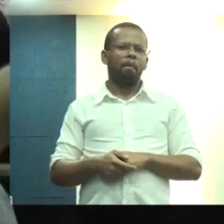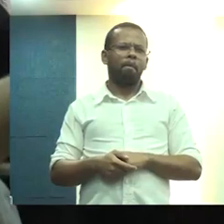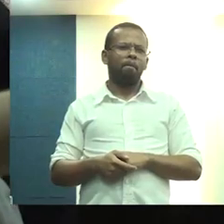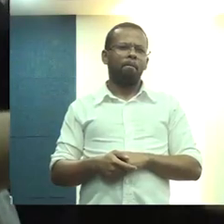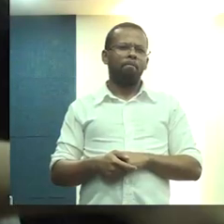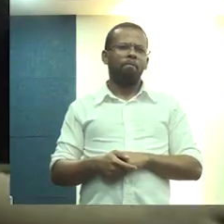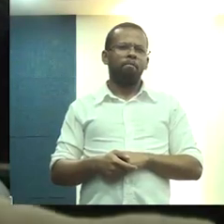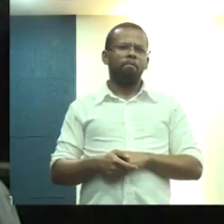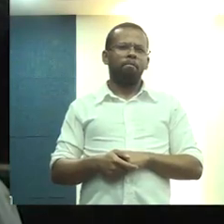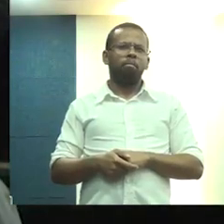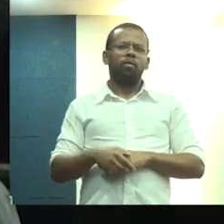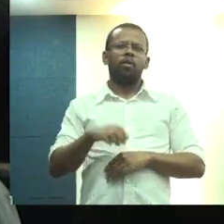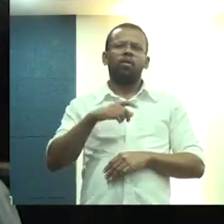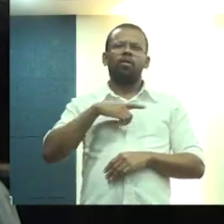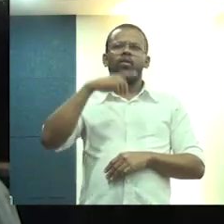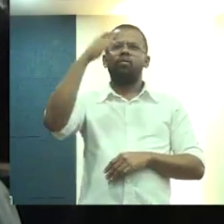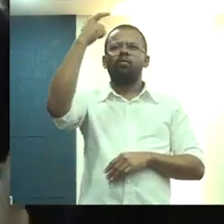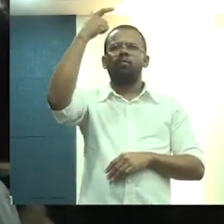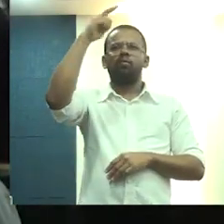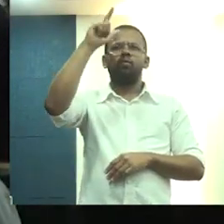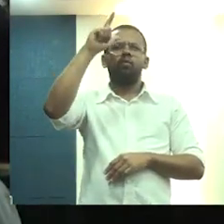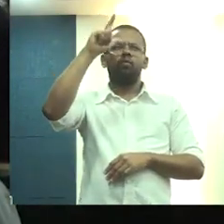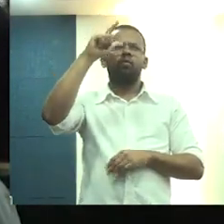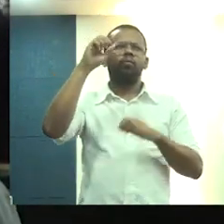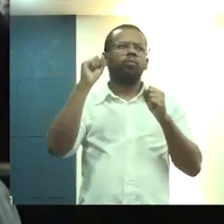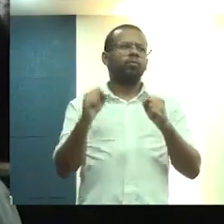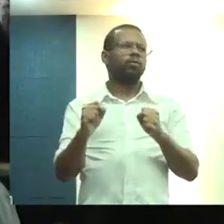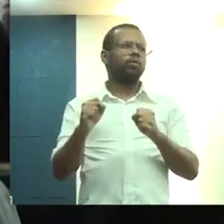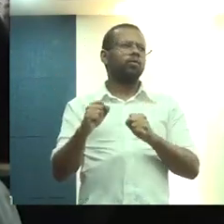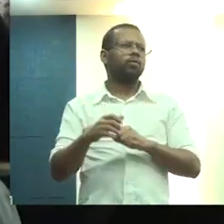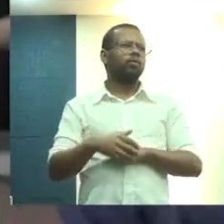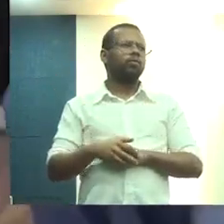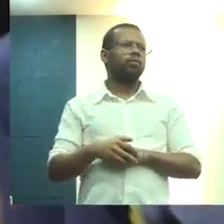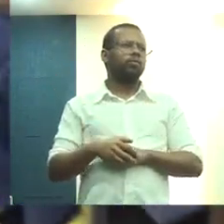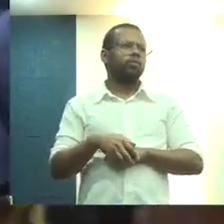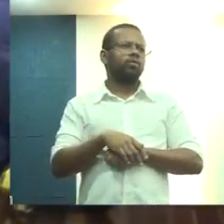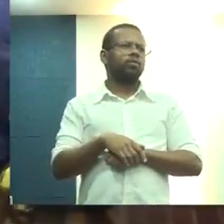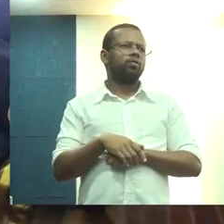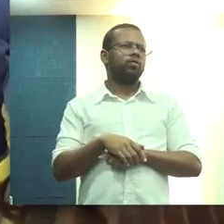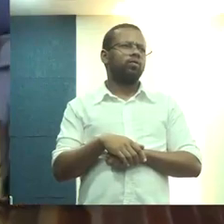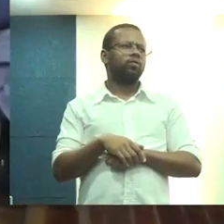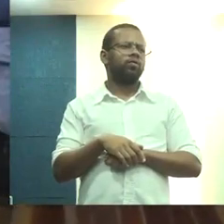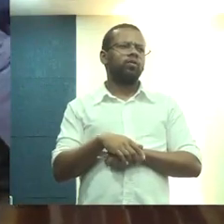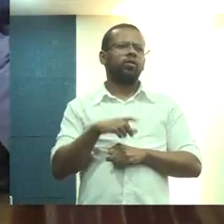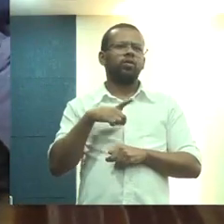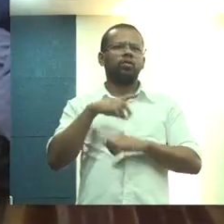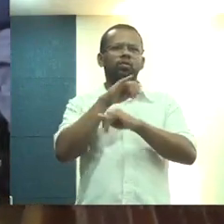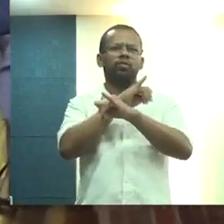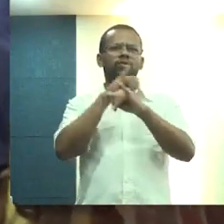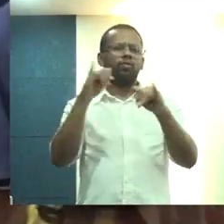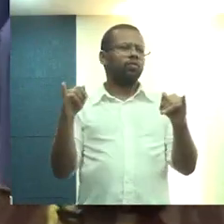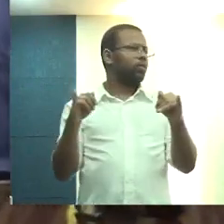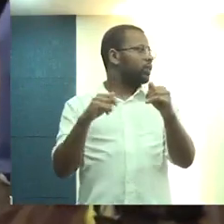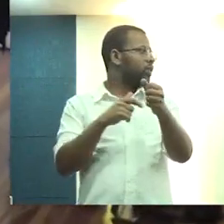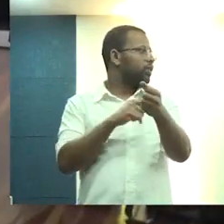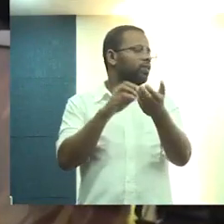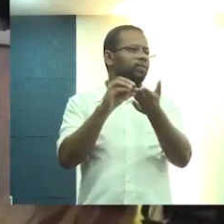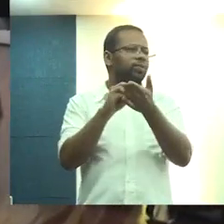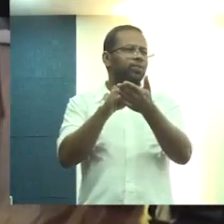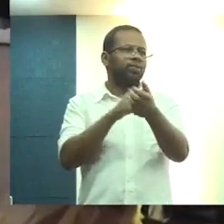Eu tinha mais um recado. Posso? Pode. É um recado um pouco indelicado.